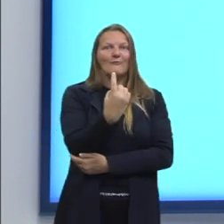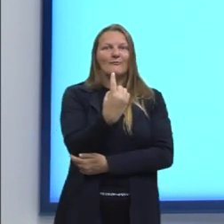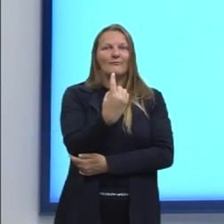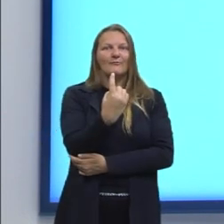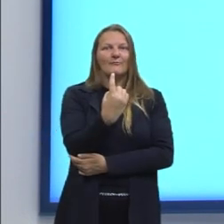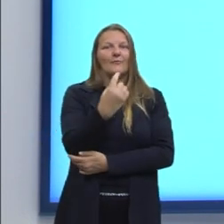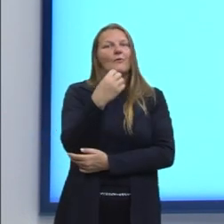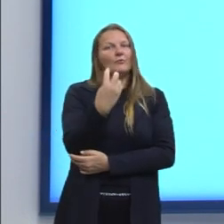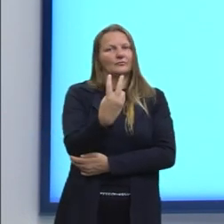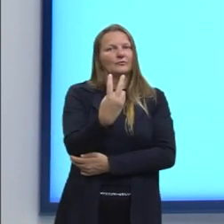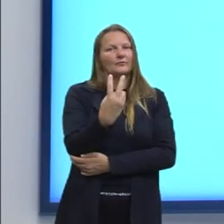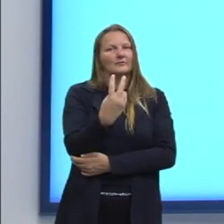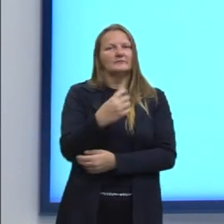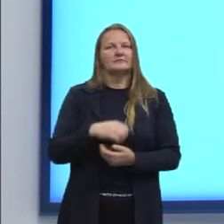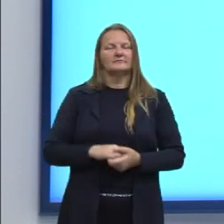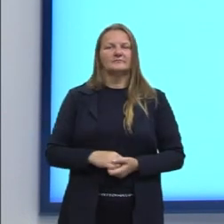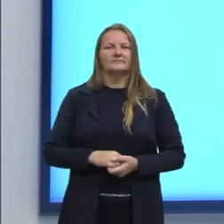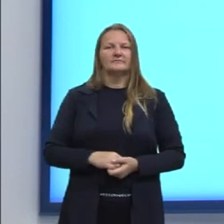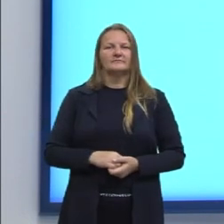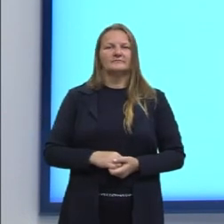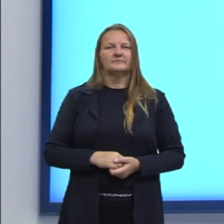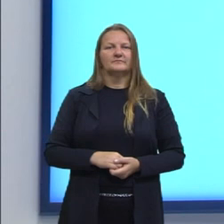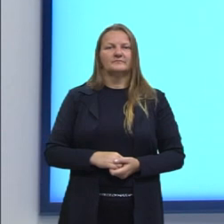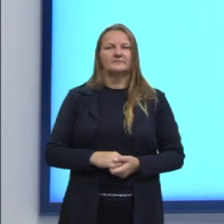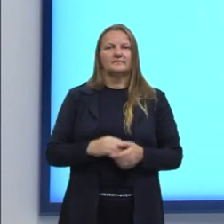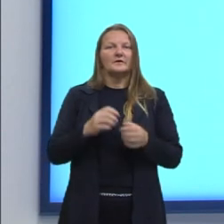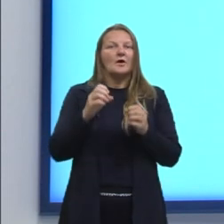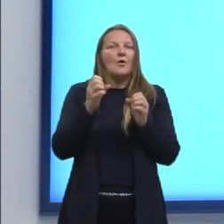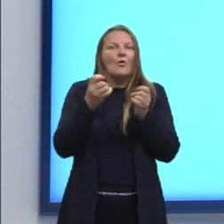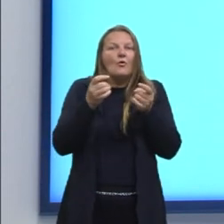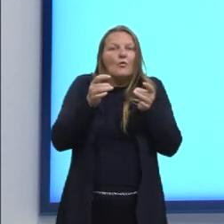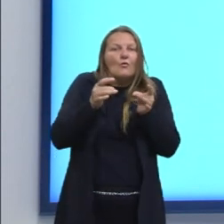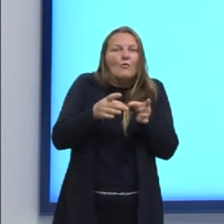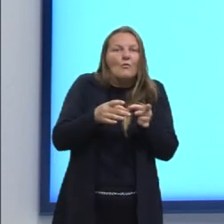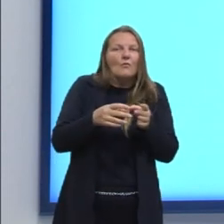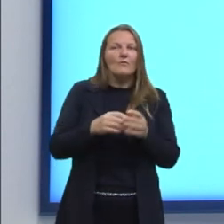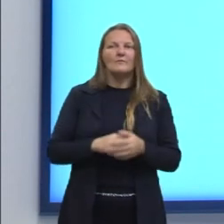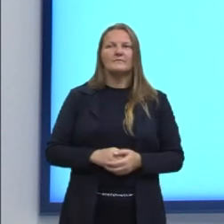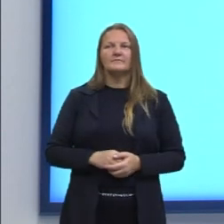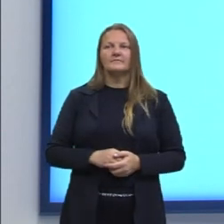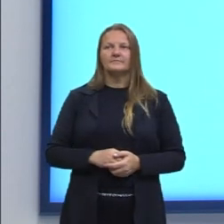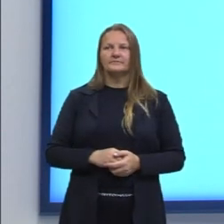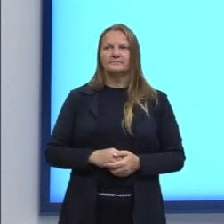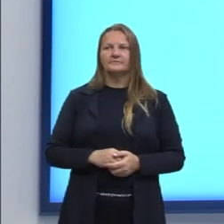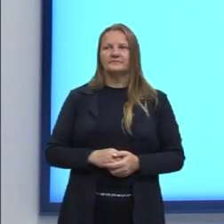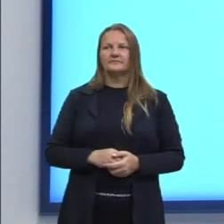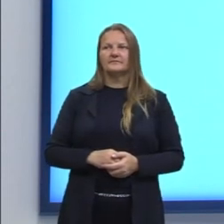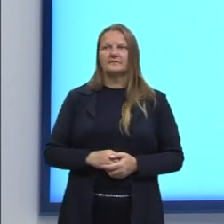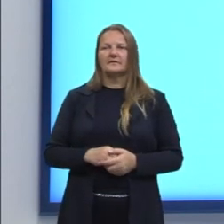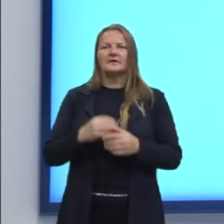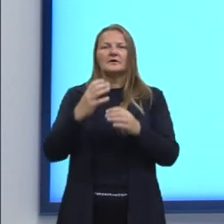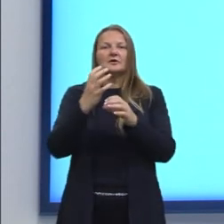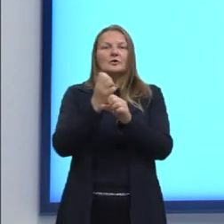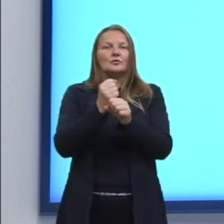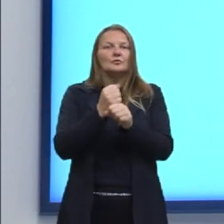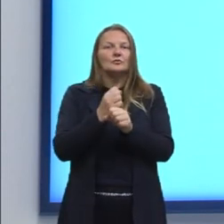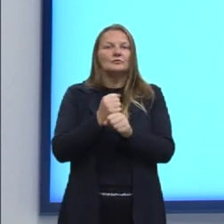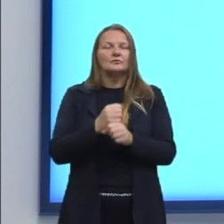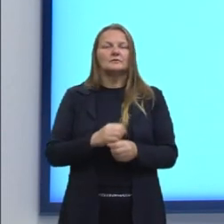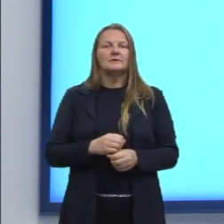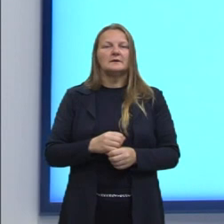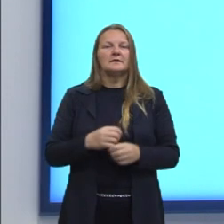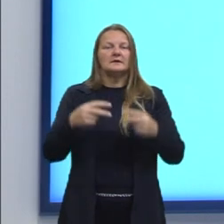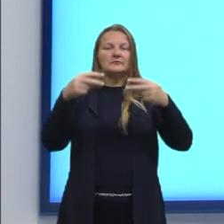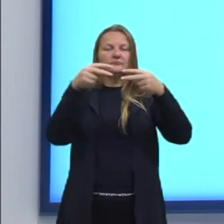2 ou restar somente 1. Nesse caso, como nós tínhamos uma quantidade par de